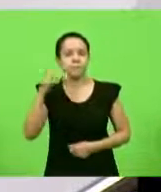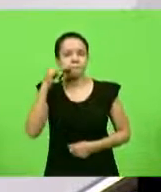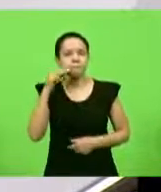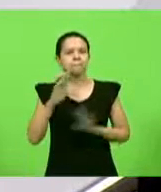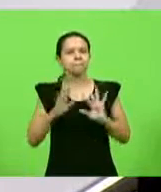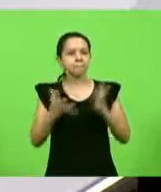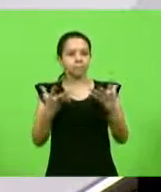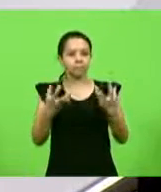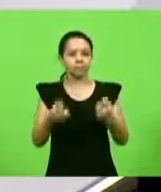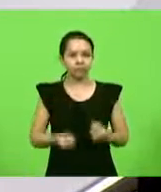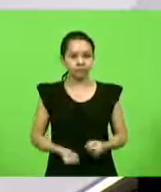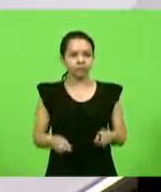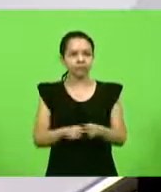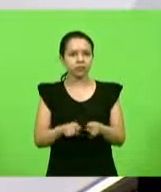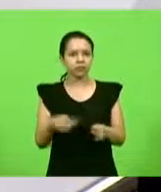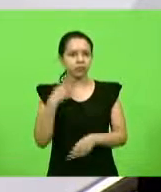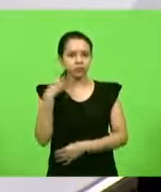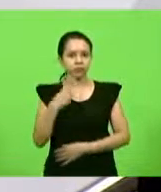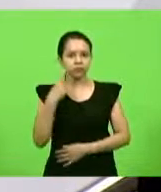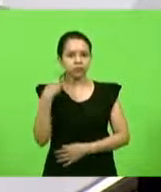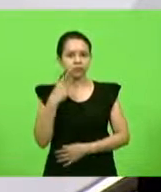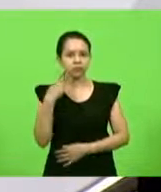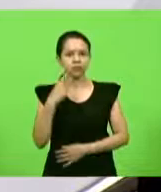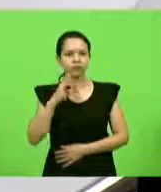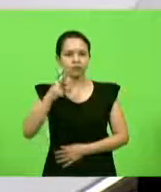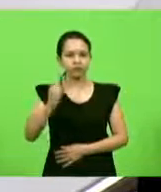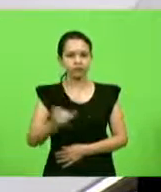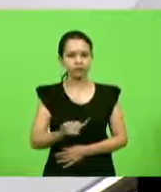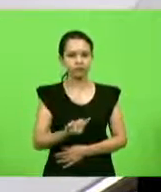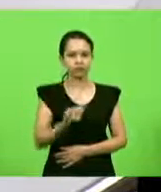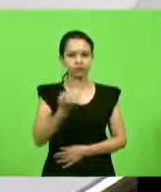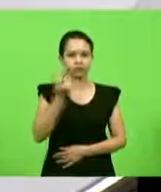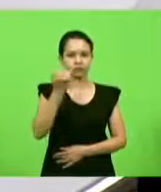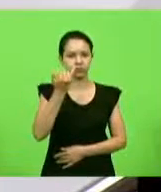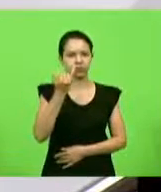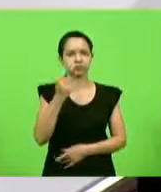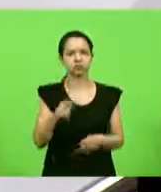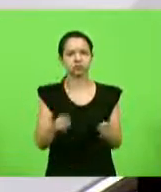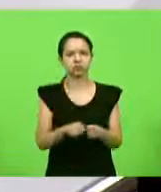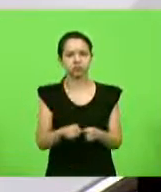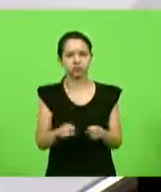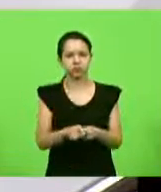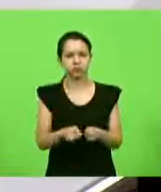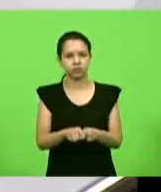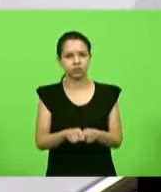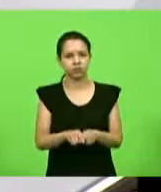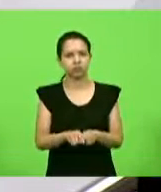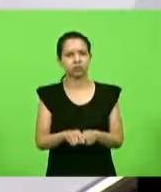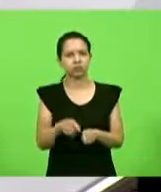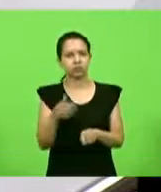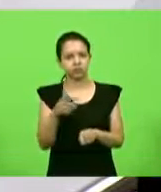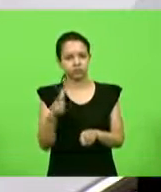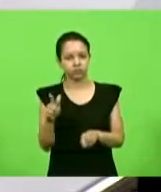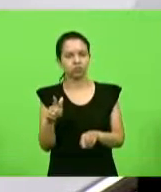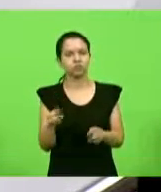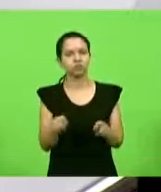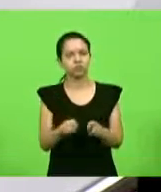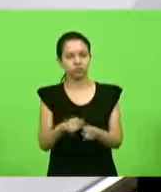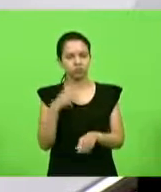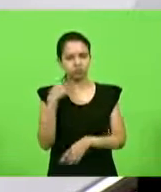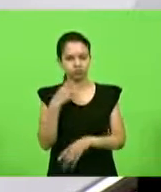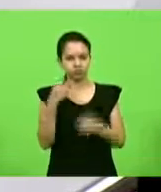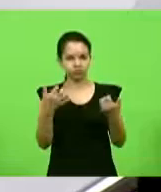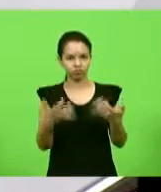deputado Jean Kuhlmann e o deputado Marcos Vieira, que eu já citei. Não diferente,